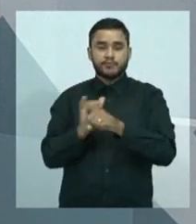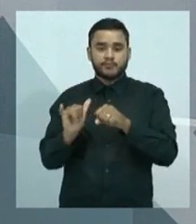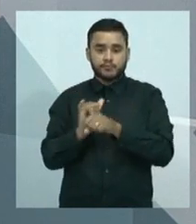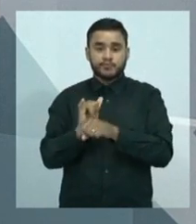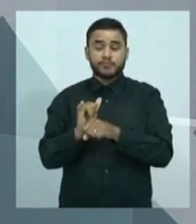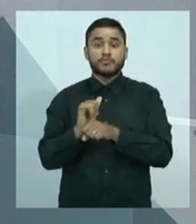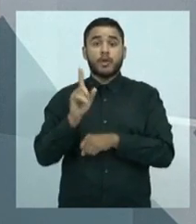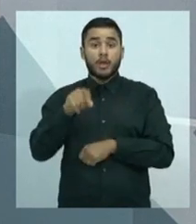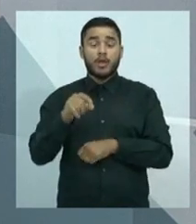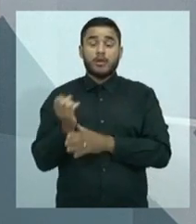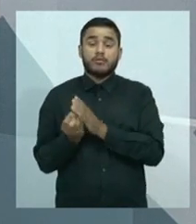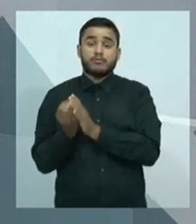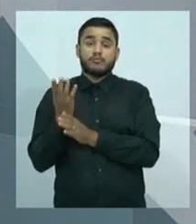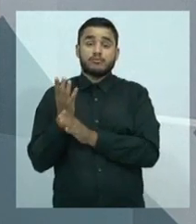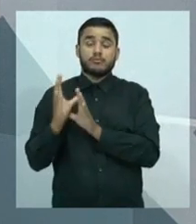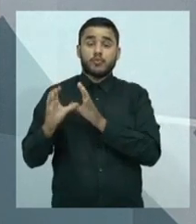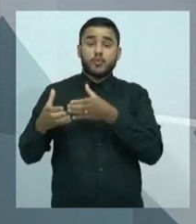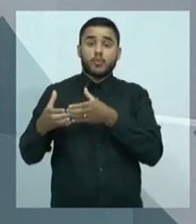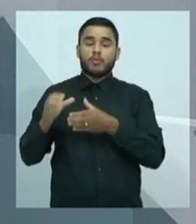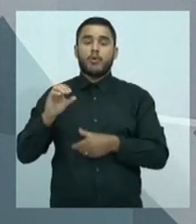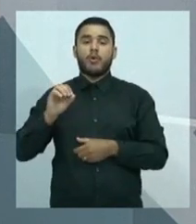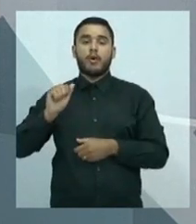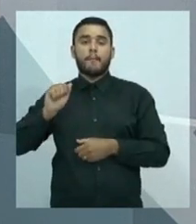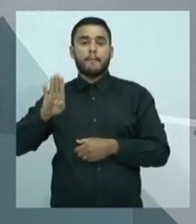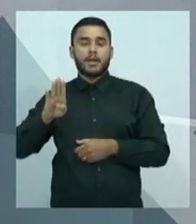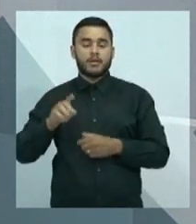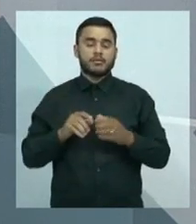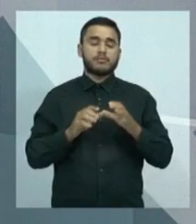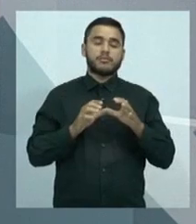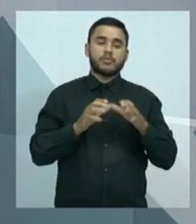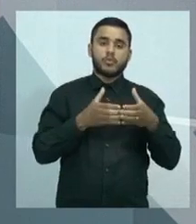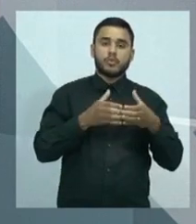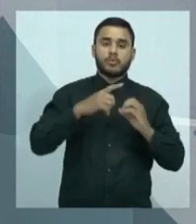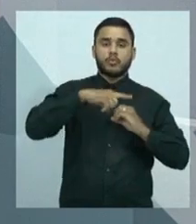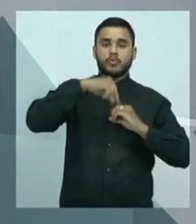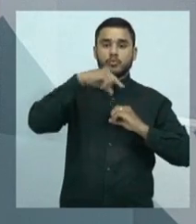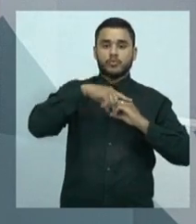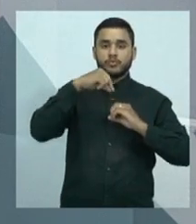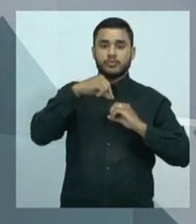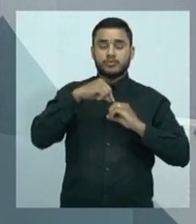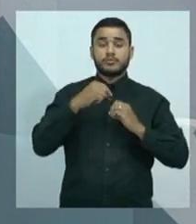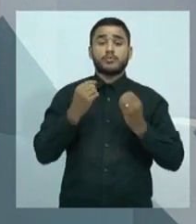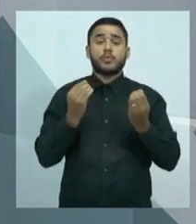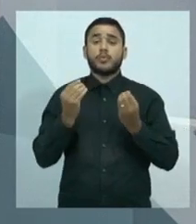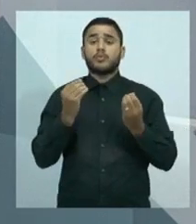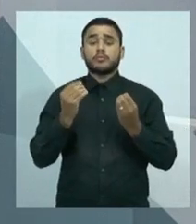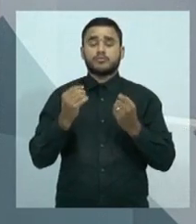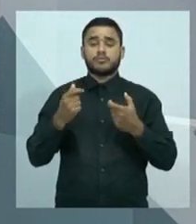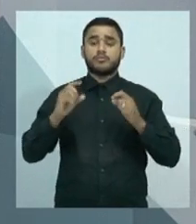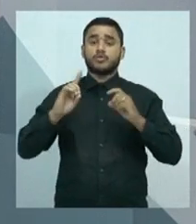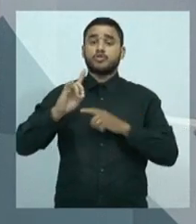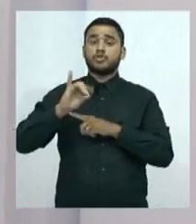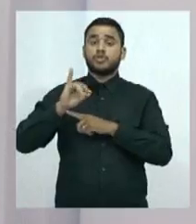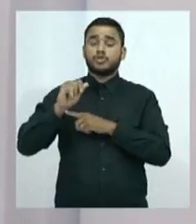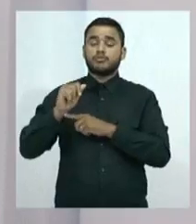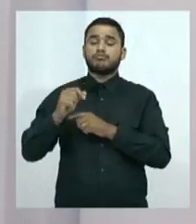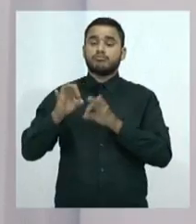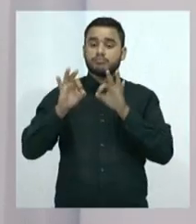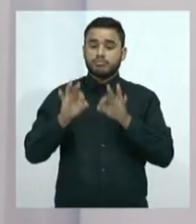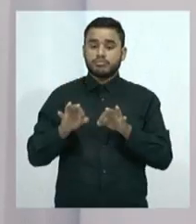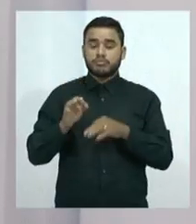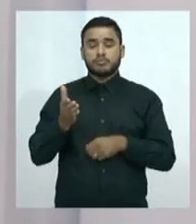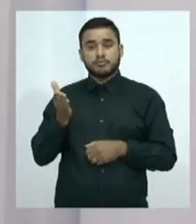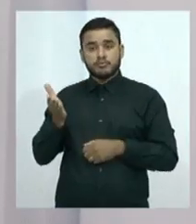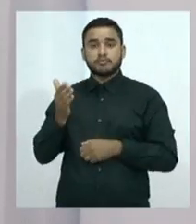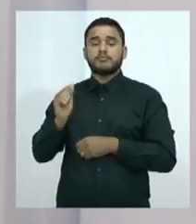Unifor. E o evento vai acontecer na sede da OAB do Ceará. Eu vou conversar com a doutora Vanessa Venâncio, ela